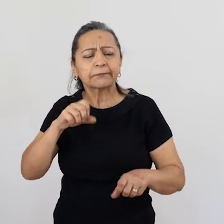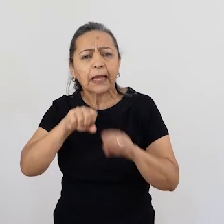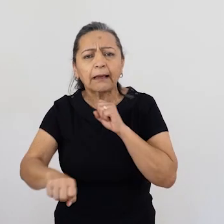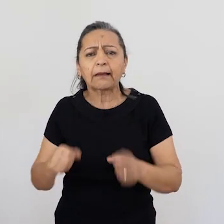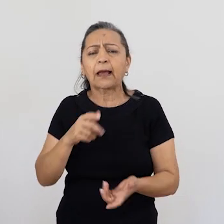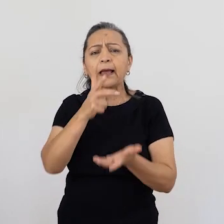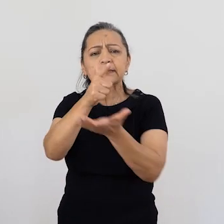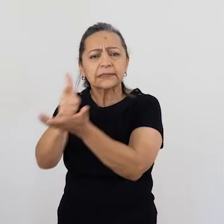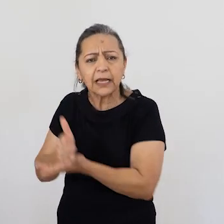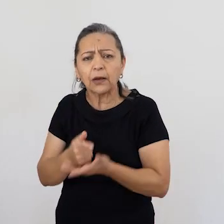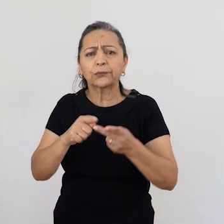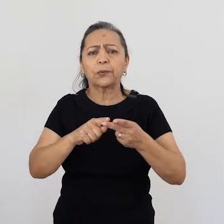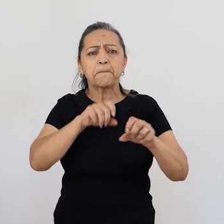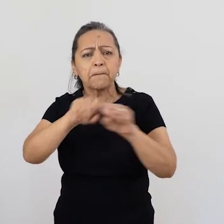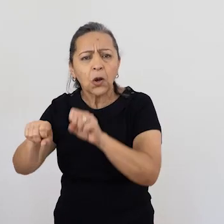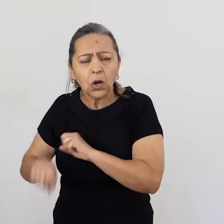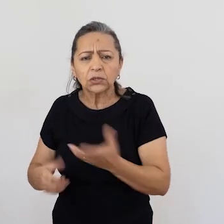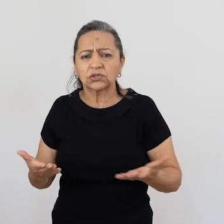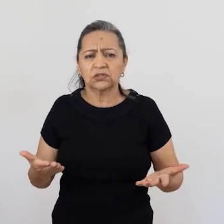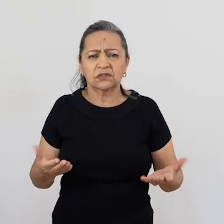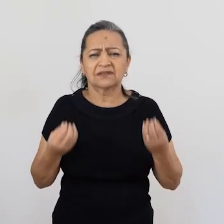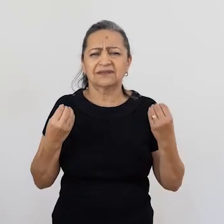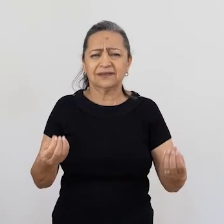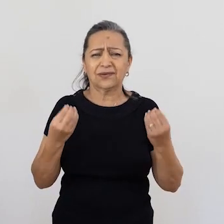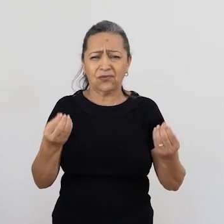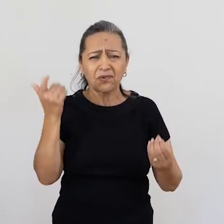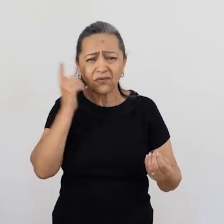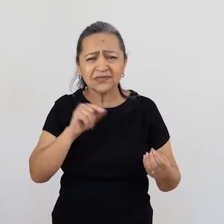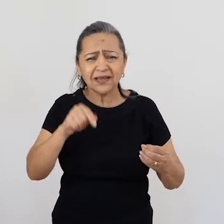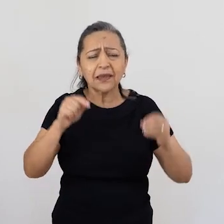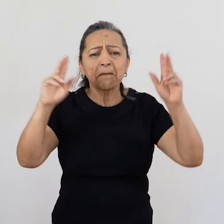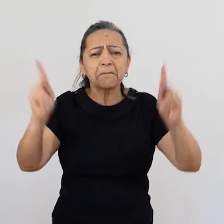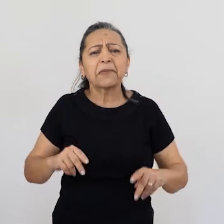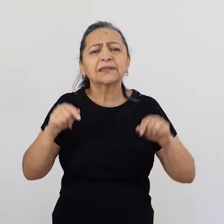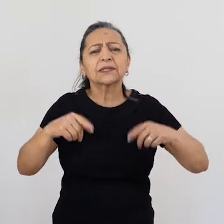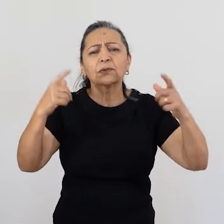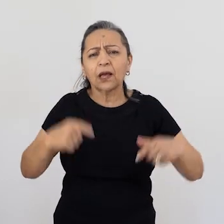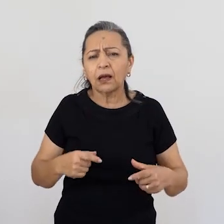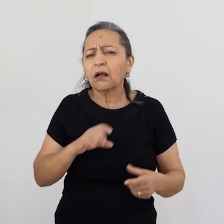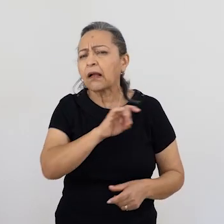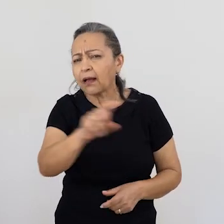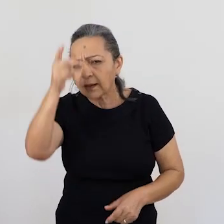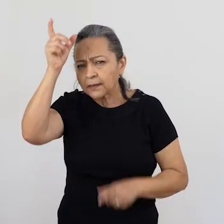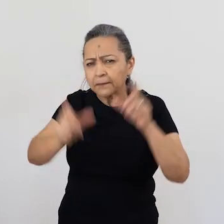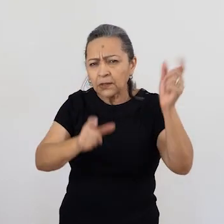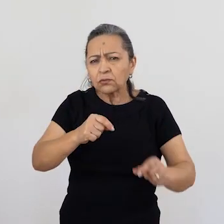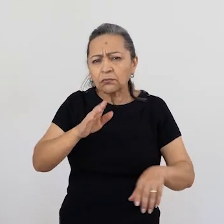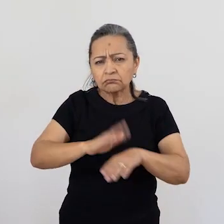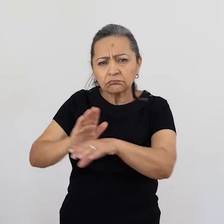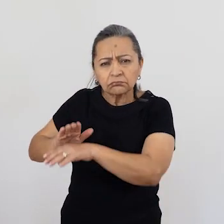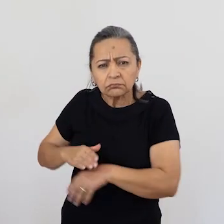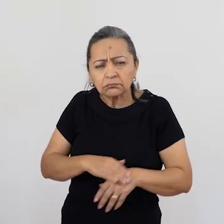atrozes, latrocínios. Como é que se mantém essa serenidade? O que a gente pode fazer? Cada um trabalha a sua